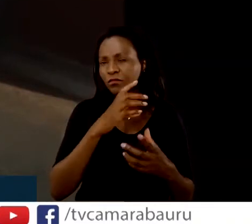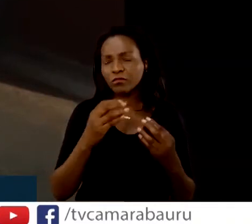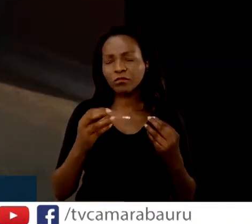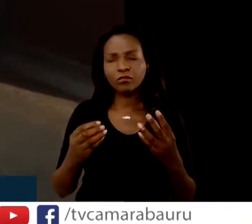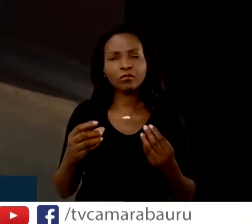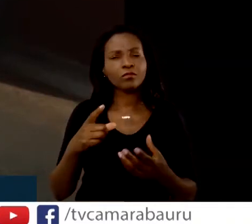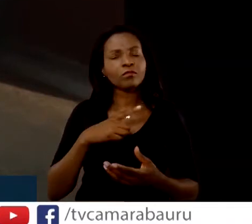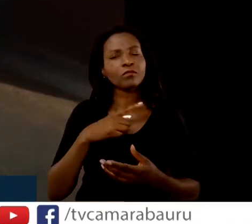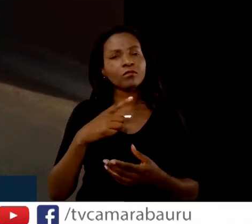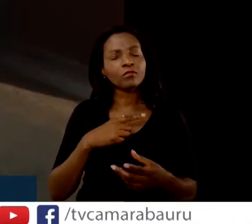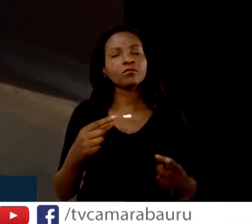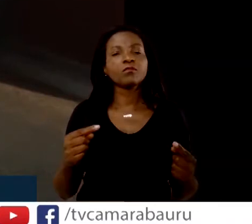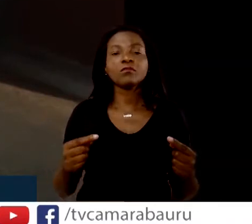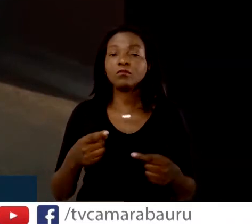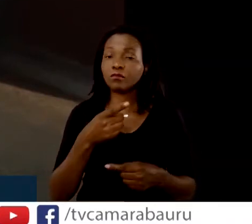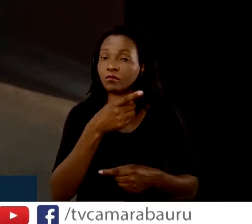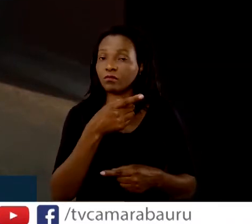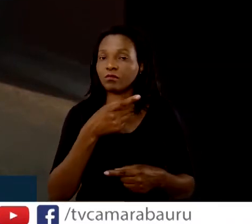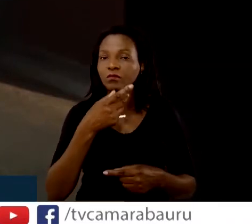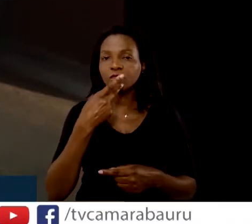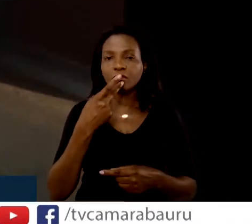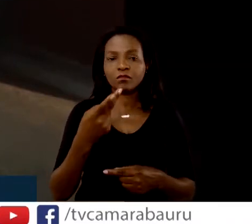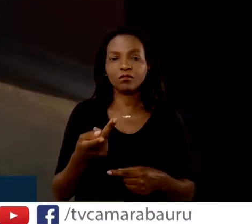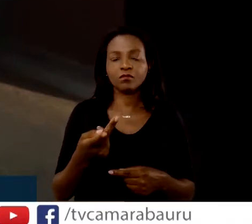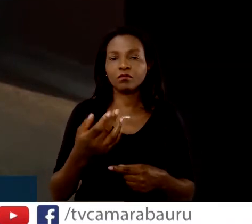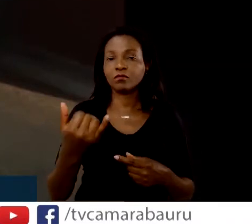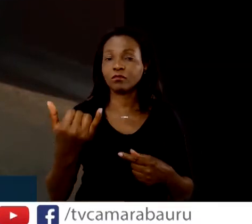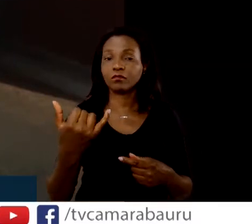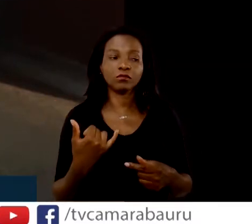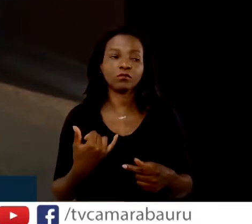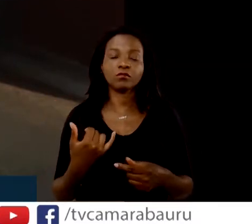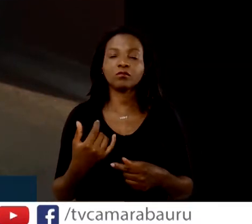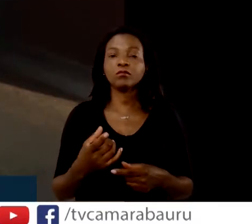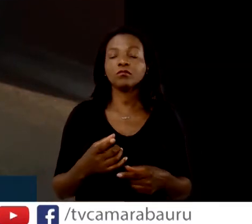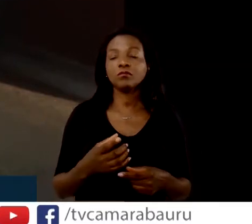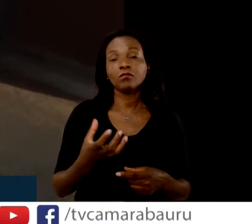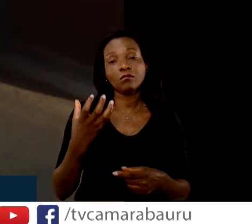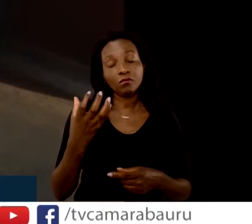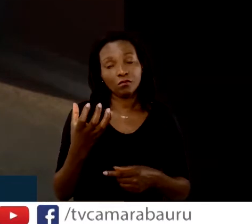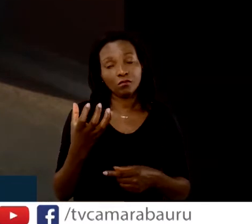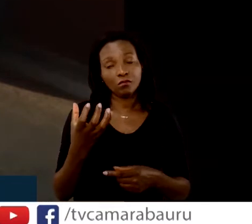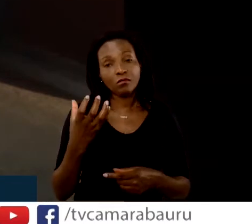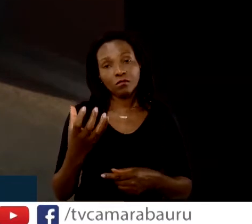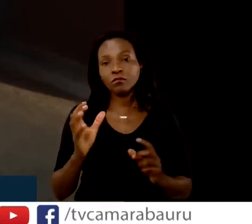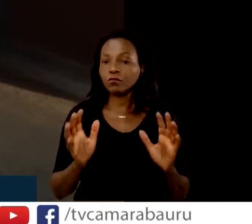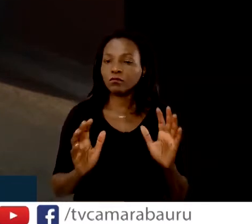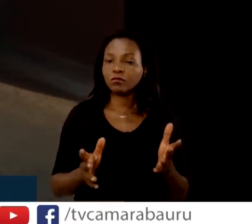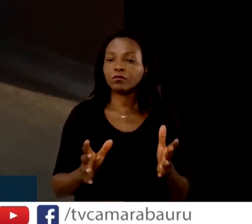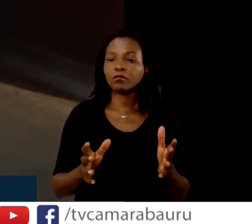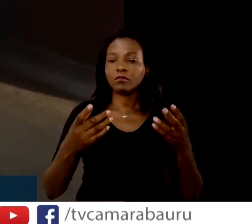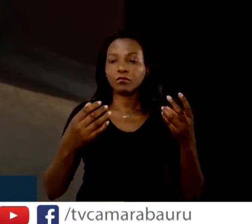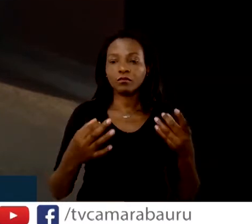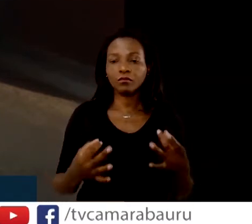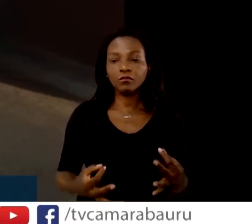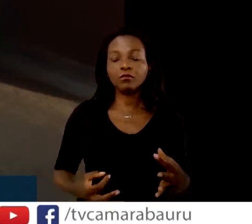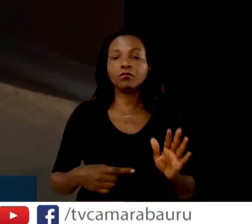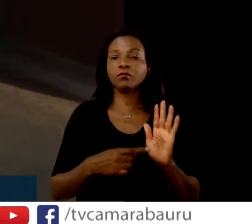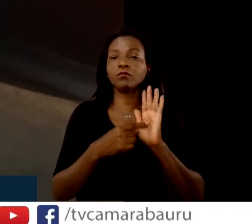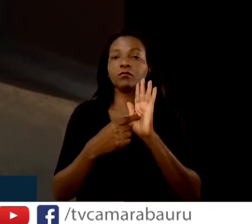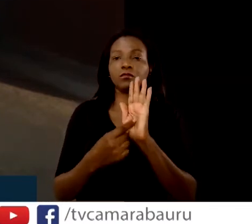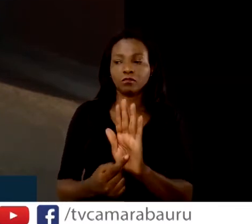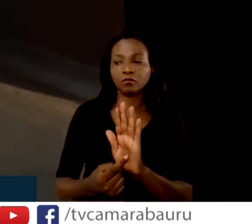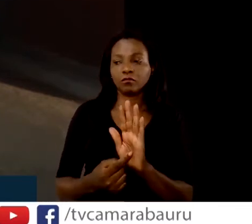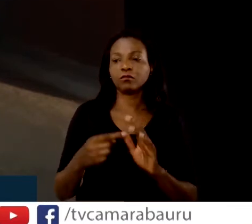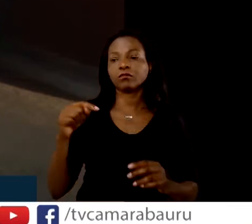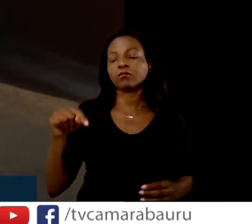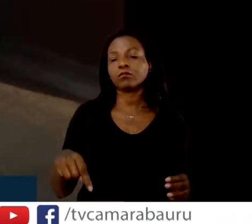eles que estão nos passando. Inclusive, quero aqui já também apresentar a esta casa.